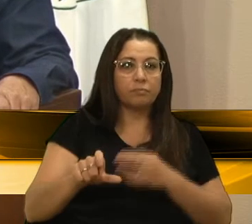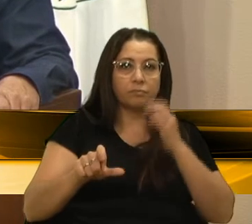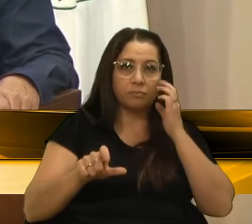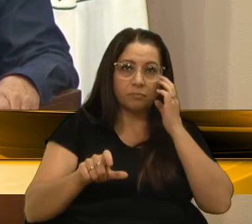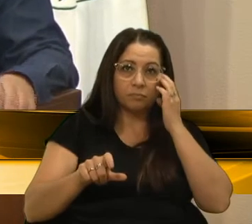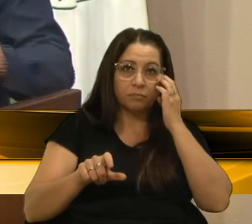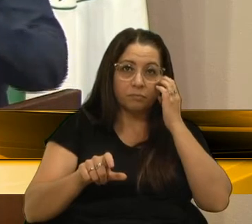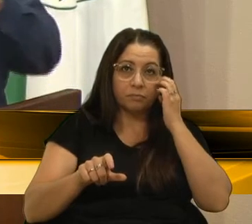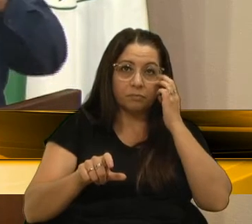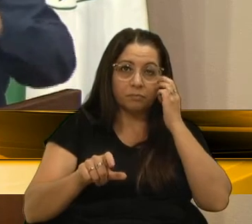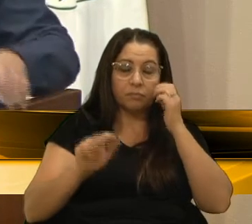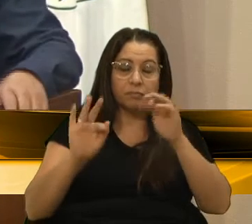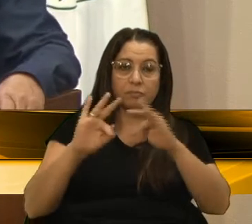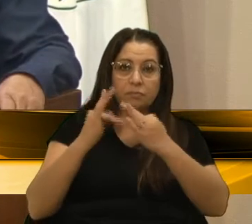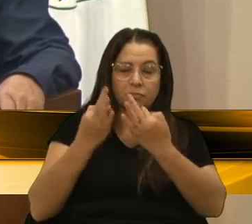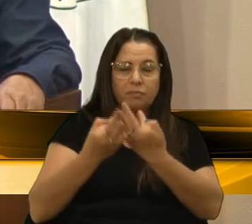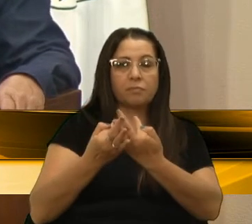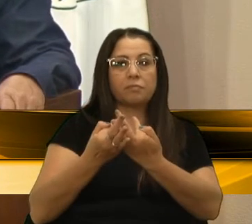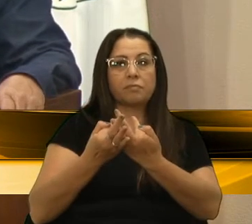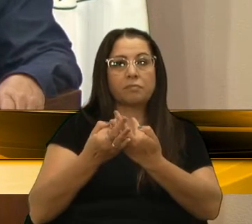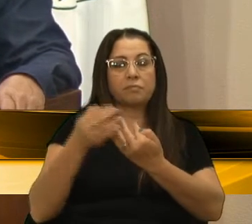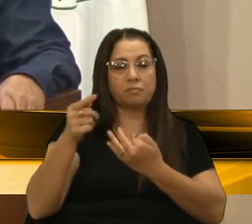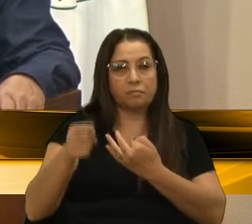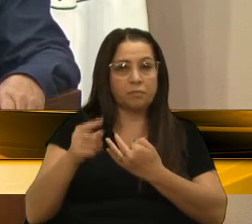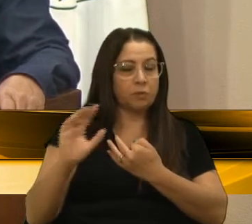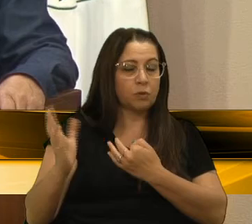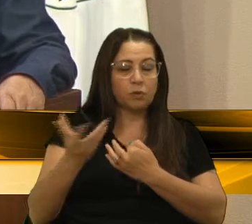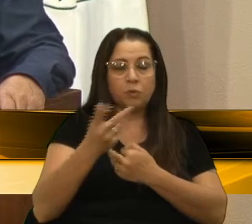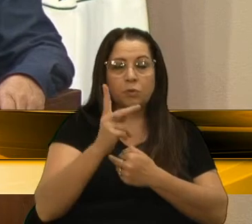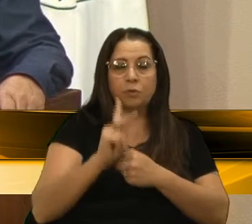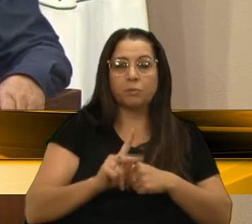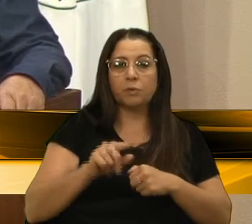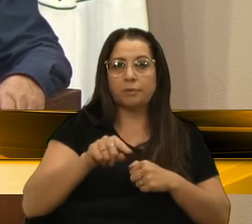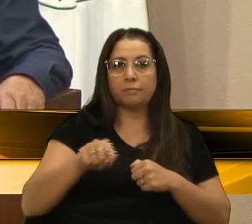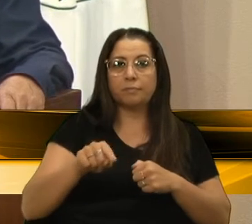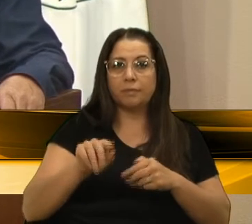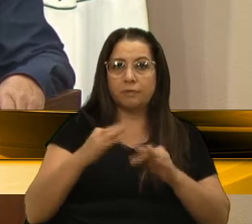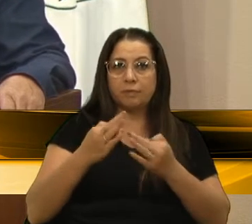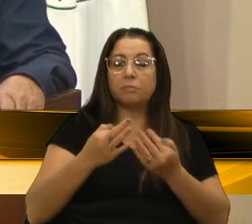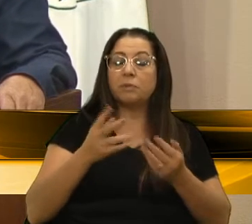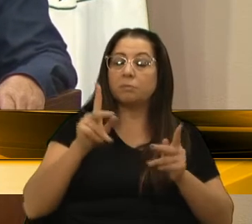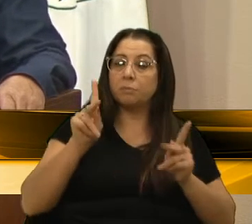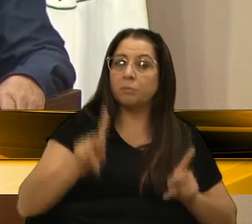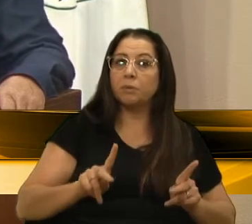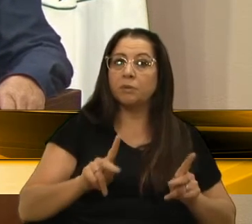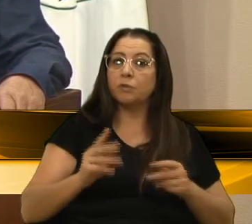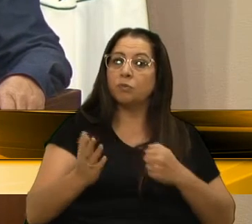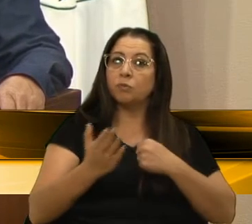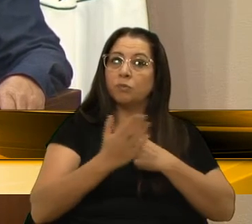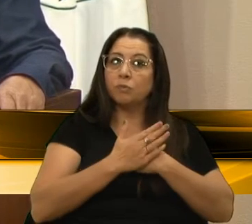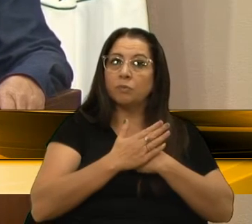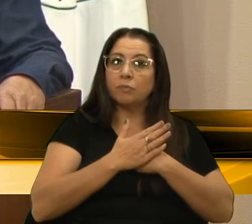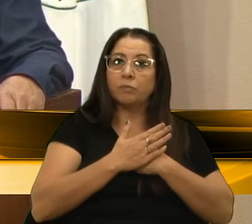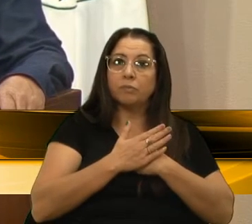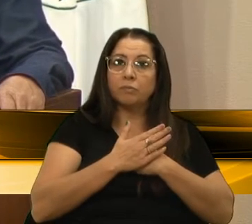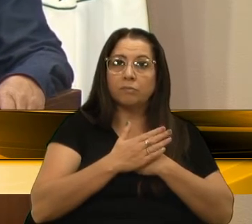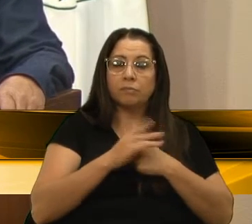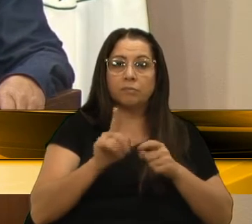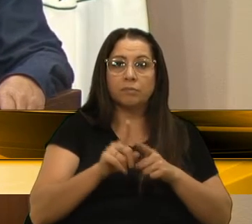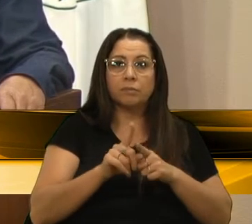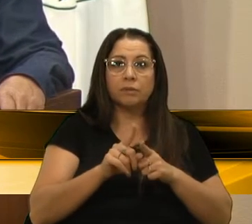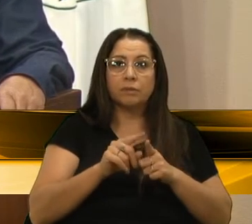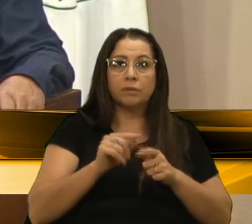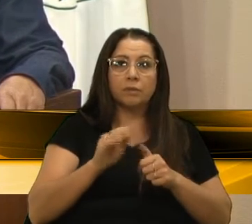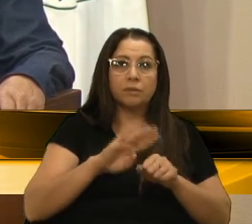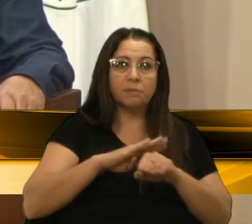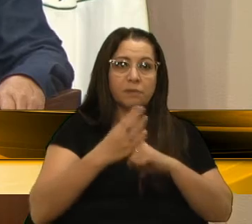a família, o Otacirio Alspain, dona Vinil, porque são pessoas que, nos ajudaram bastante, naquele